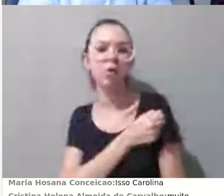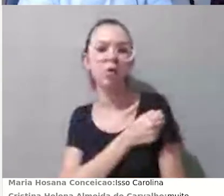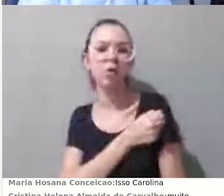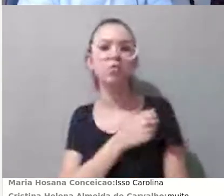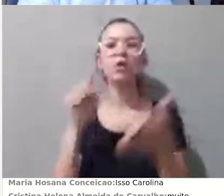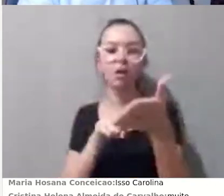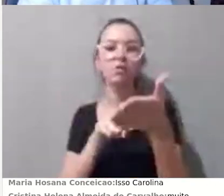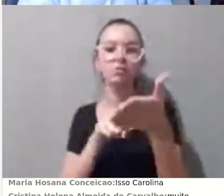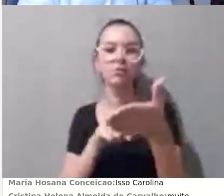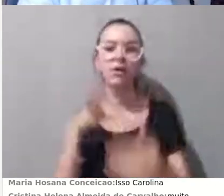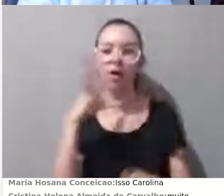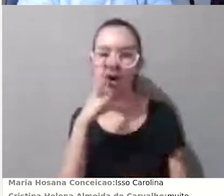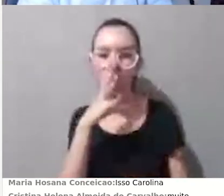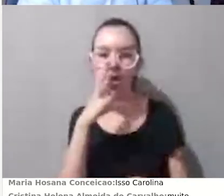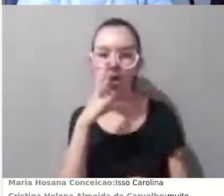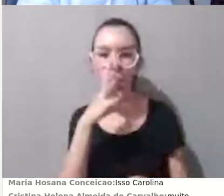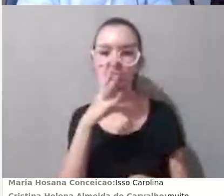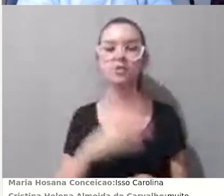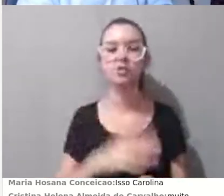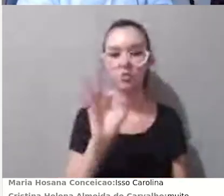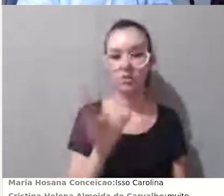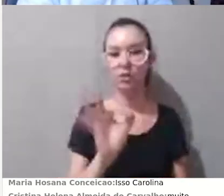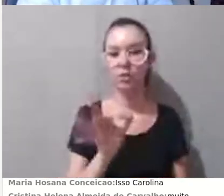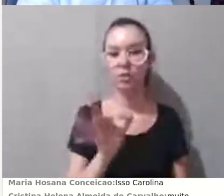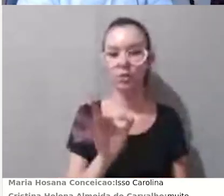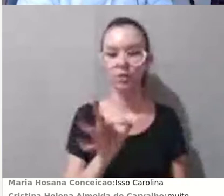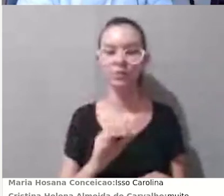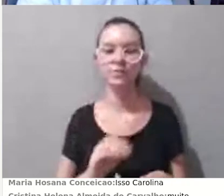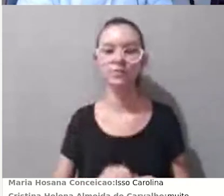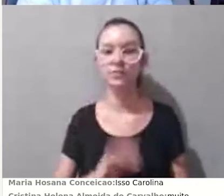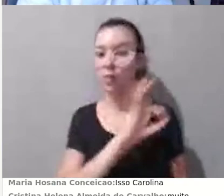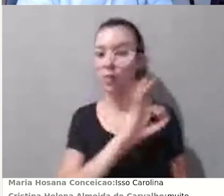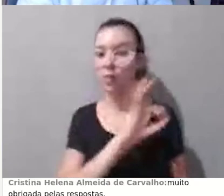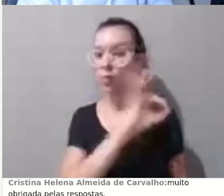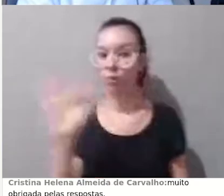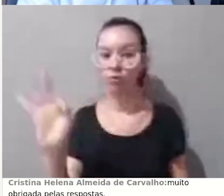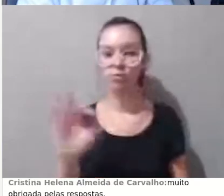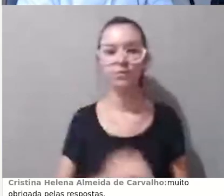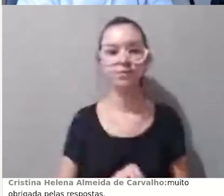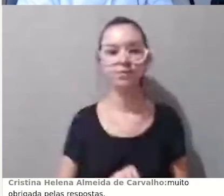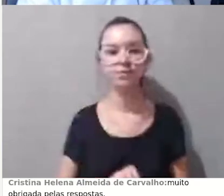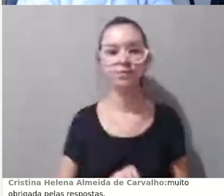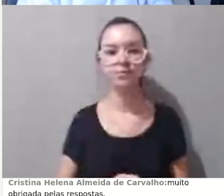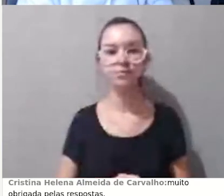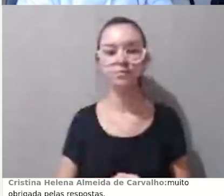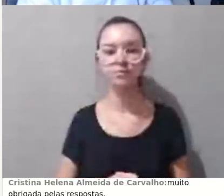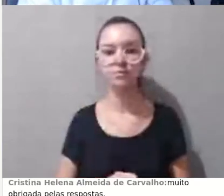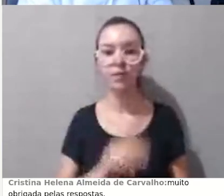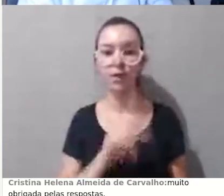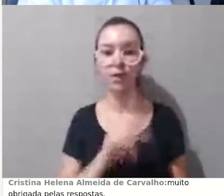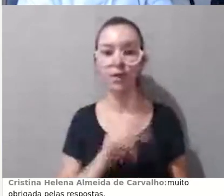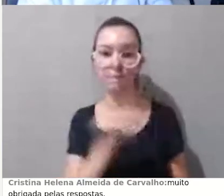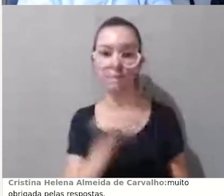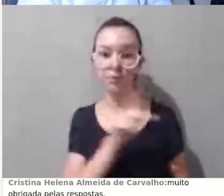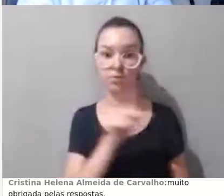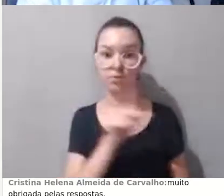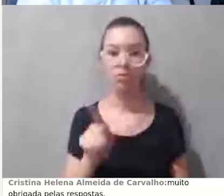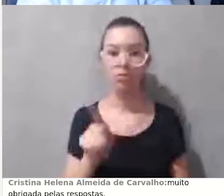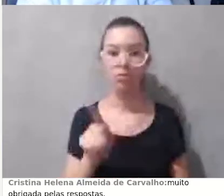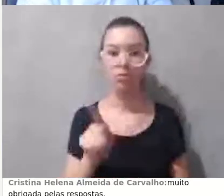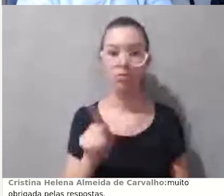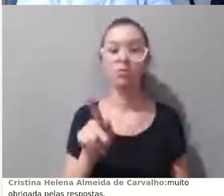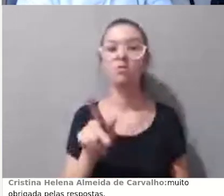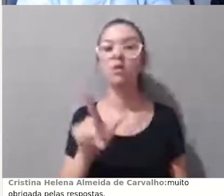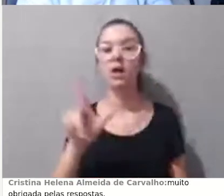Ótimo, excelente, muito bem. A professora Laércia também agradecendo, que aprendeu muito